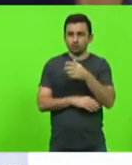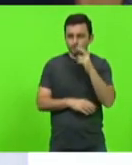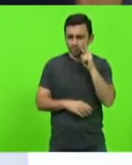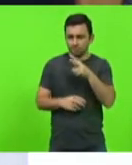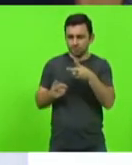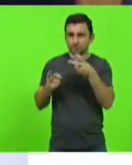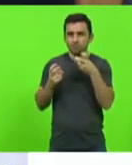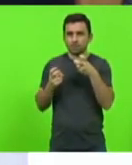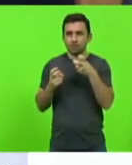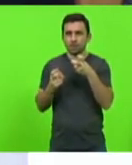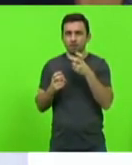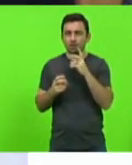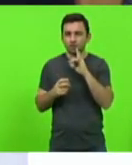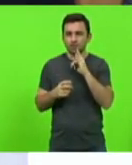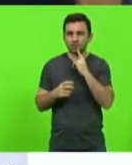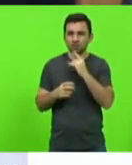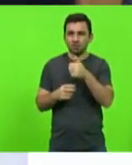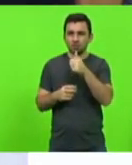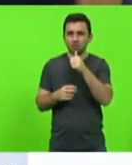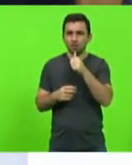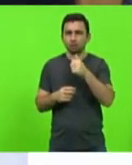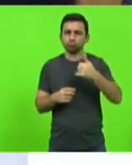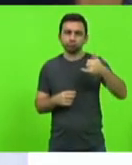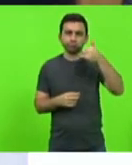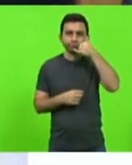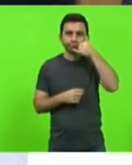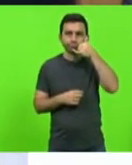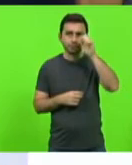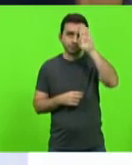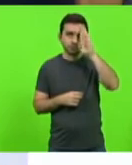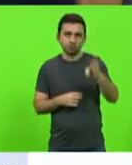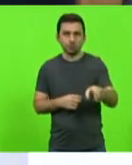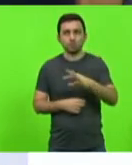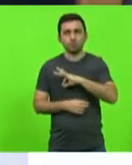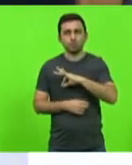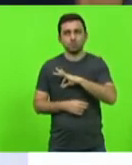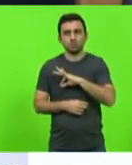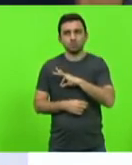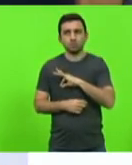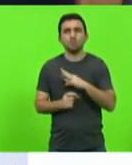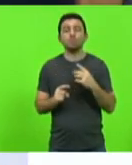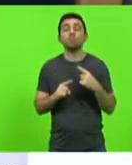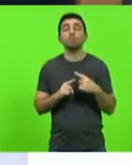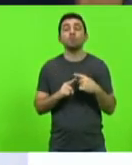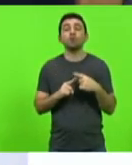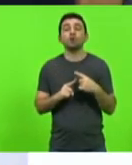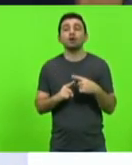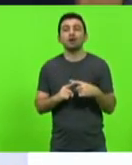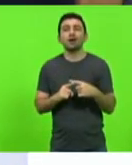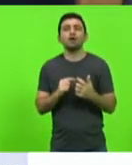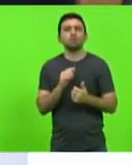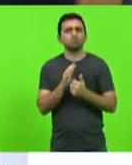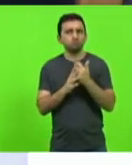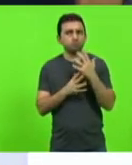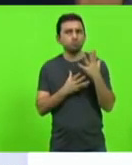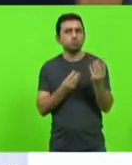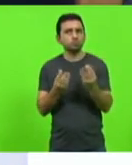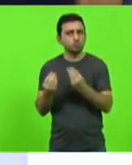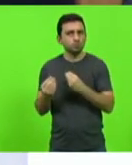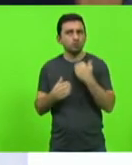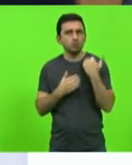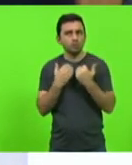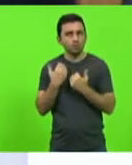pessoa está alcoolizada, entrar em contato diretamente com a polícia, porque muitas vidas estão sendo